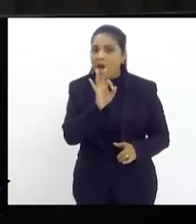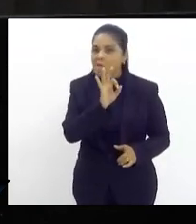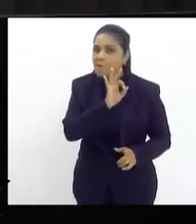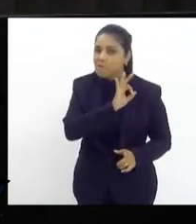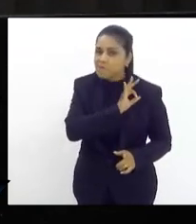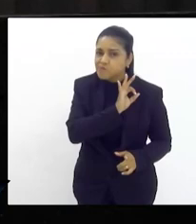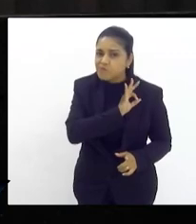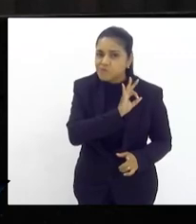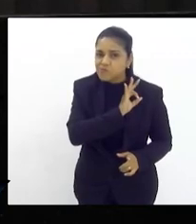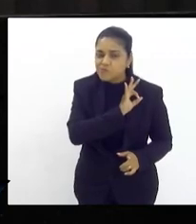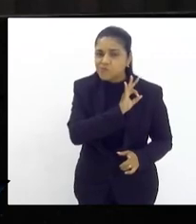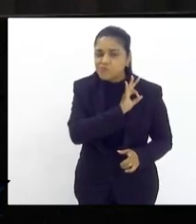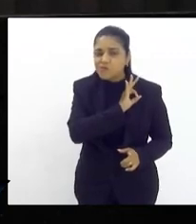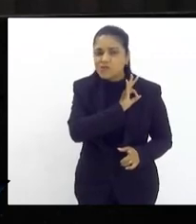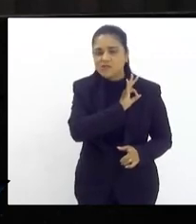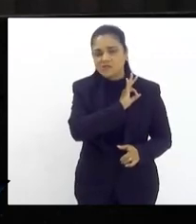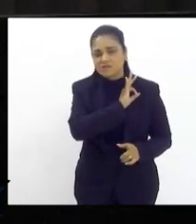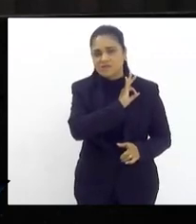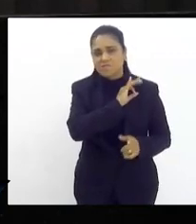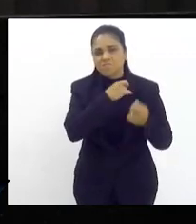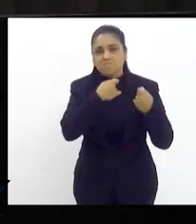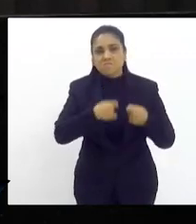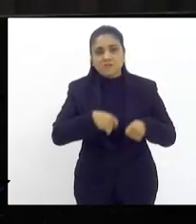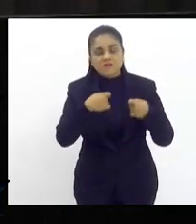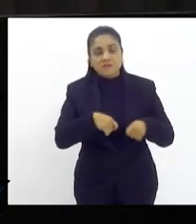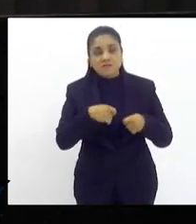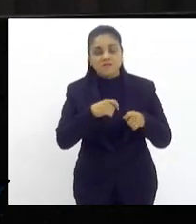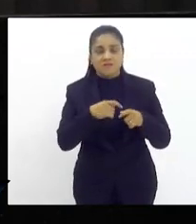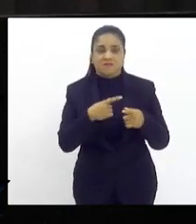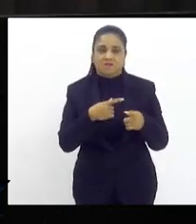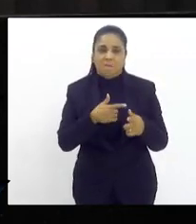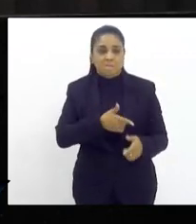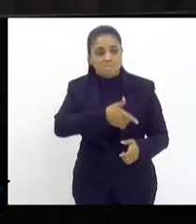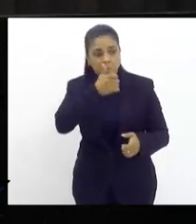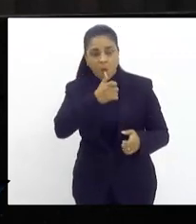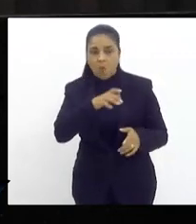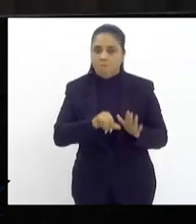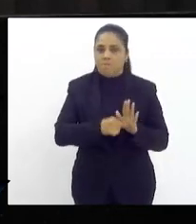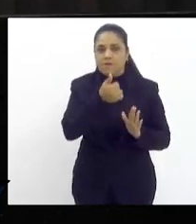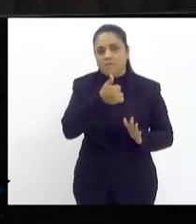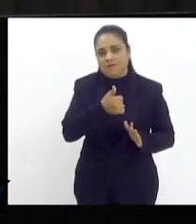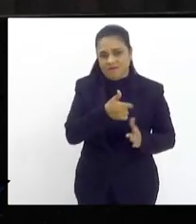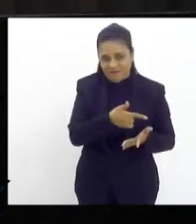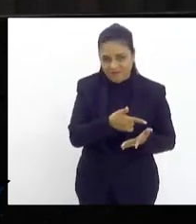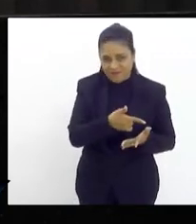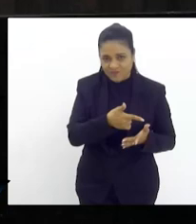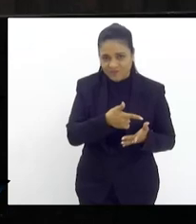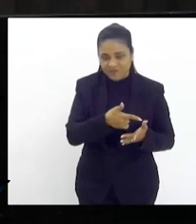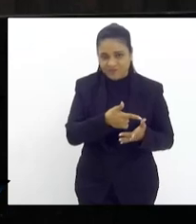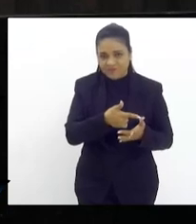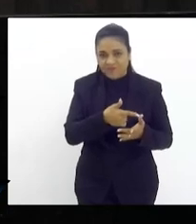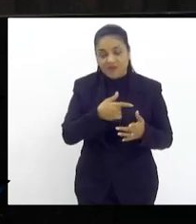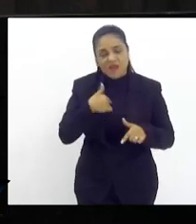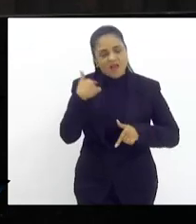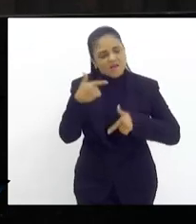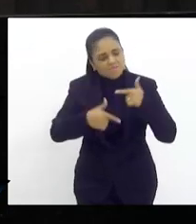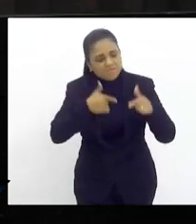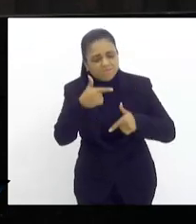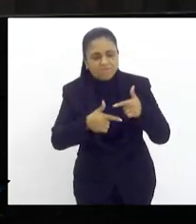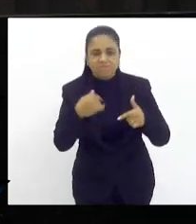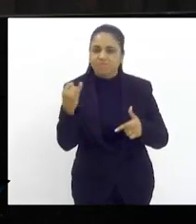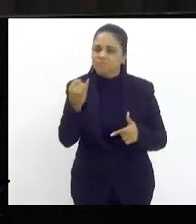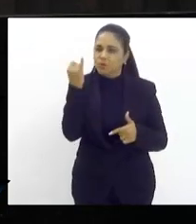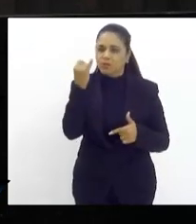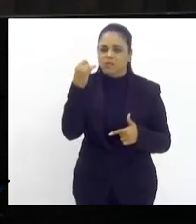negativo não existe isso então quero dizer para os senhores a importância que tem o trabalho de cada um dos senhores